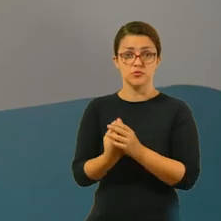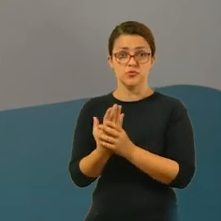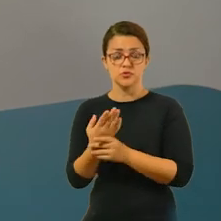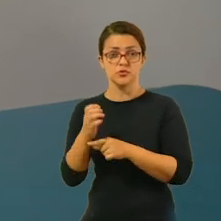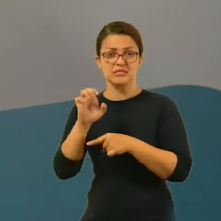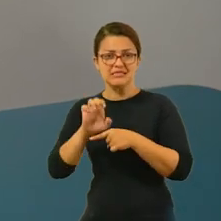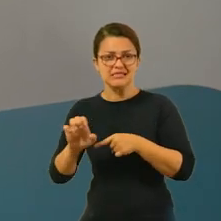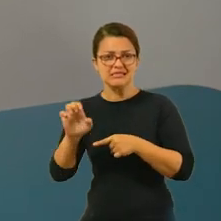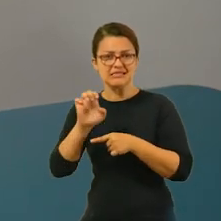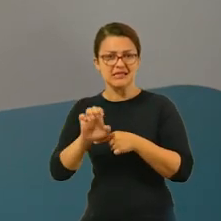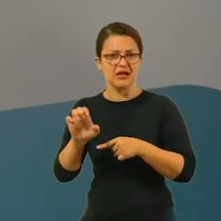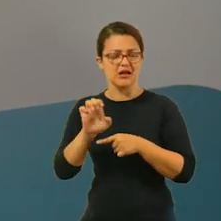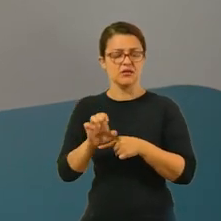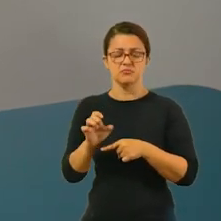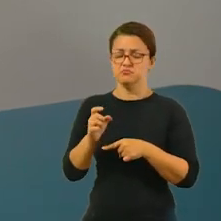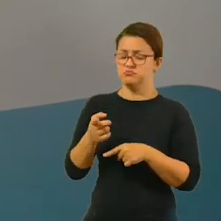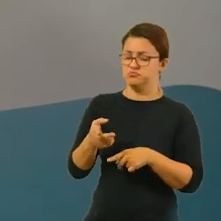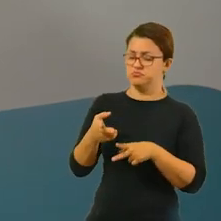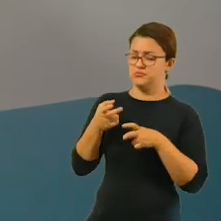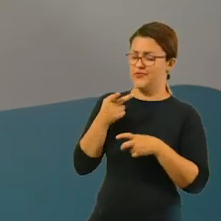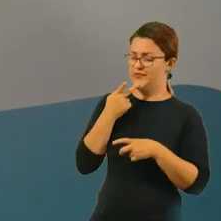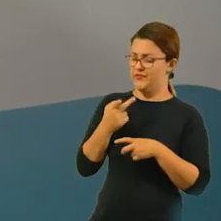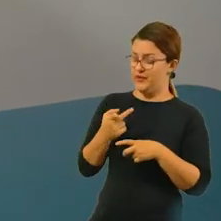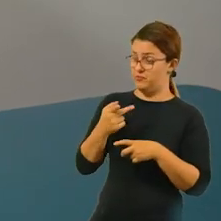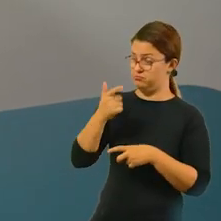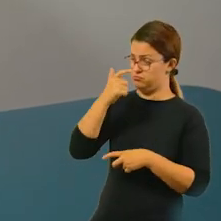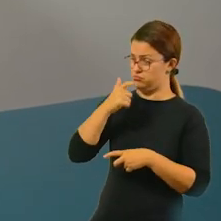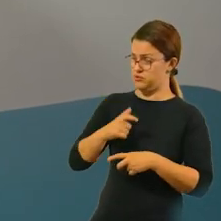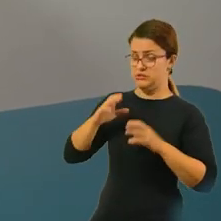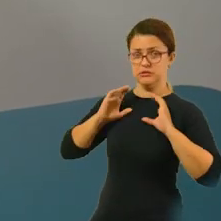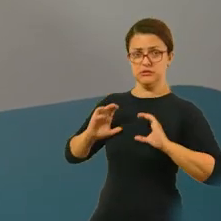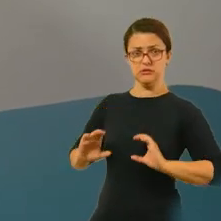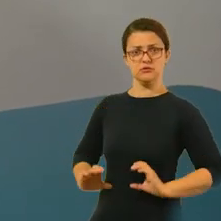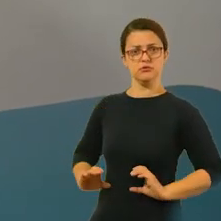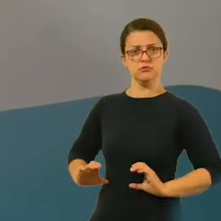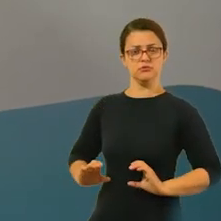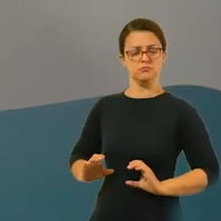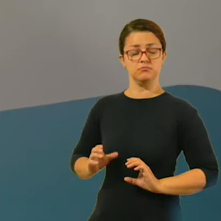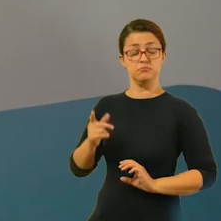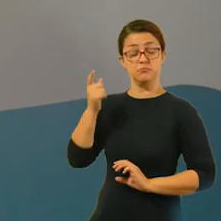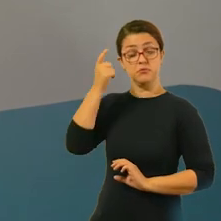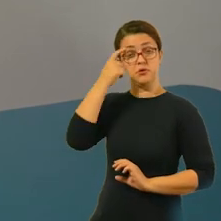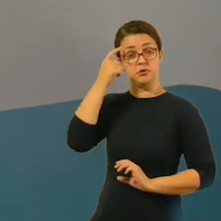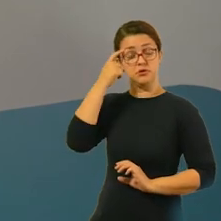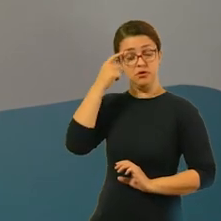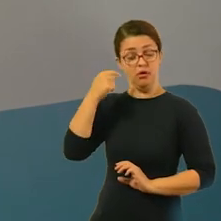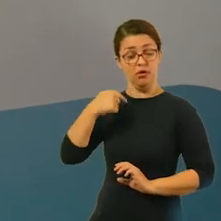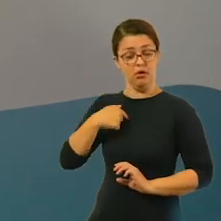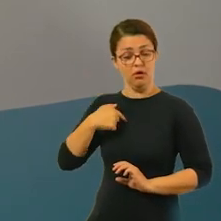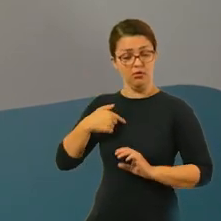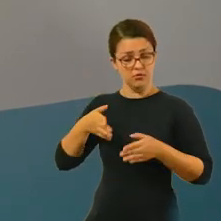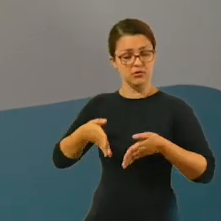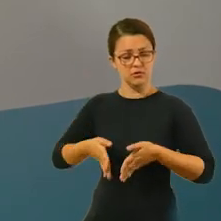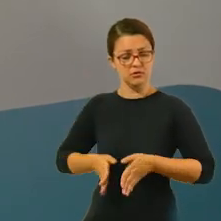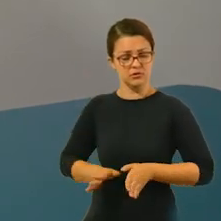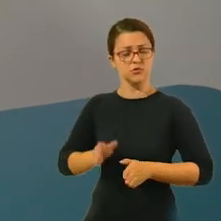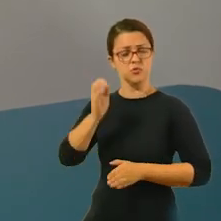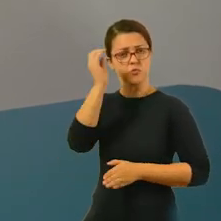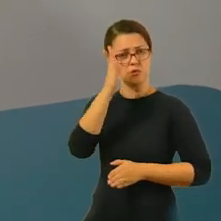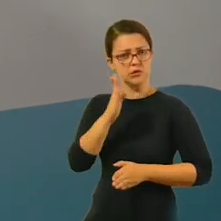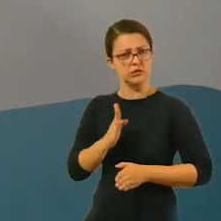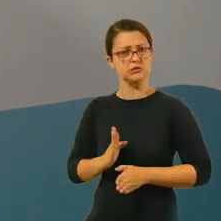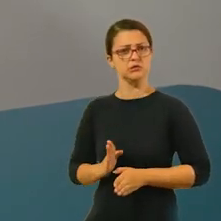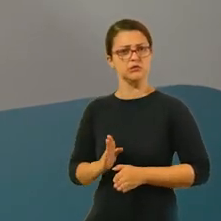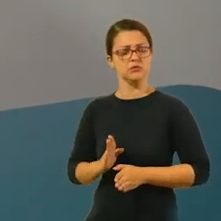Quando a gente fala de Estado, vem a concepção de cidadão. Então, eu, como cidadã brasileira, estou sujeita